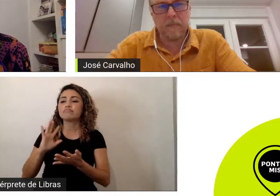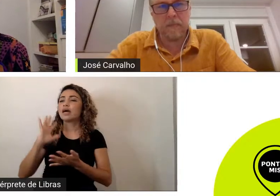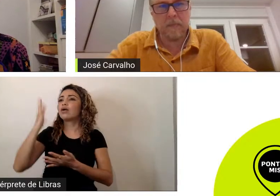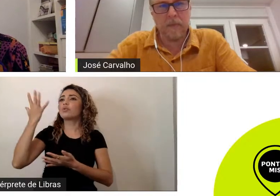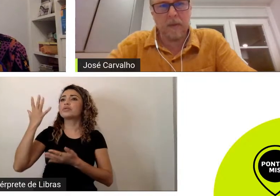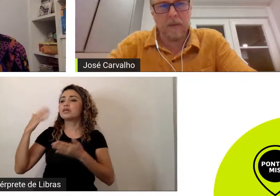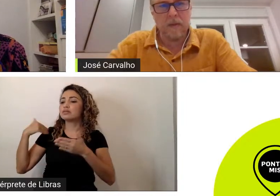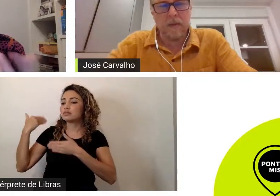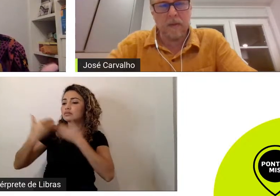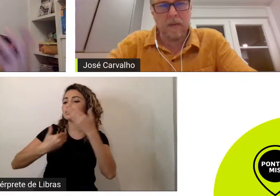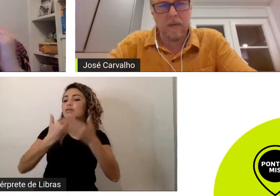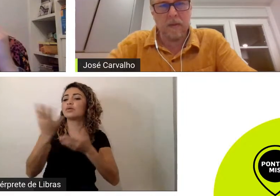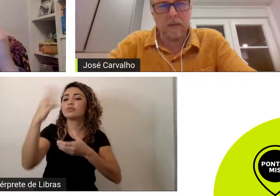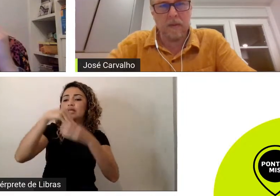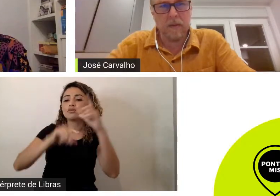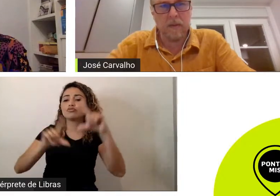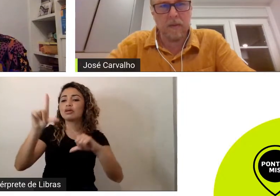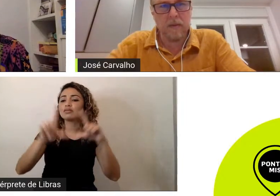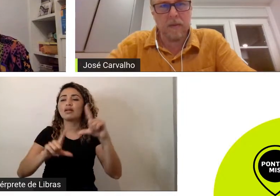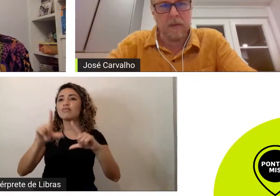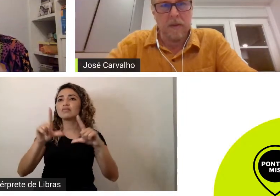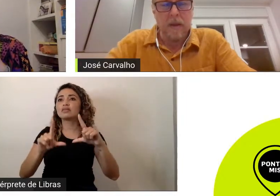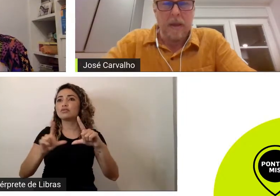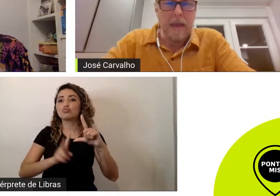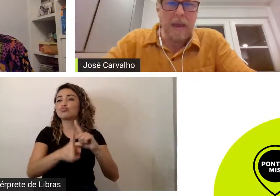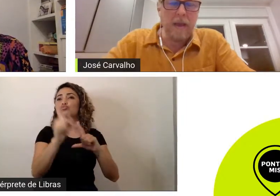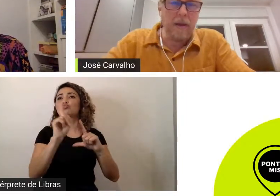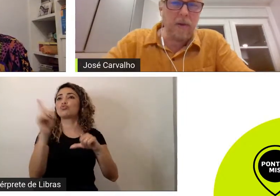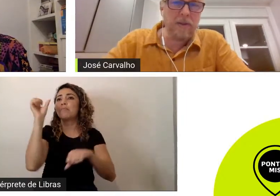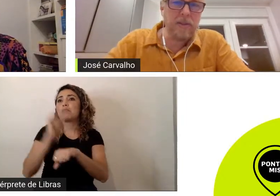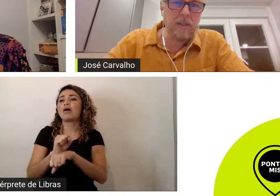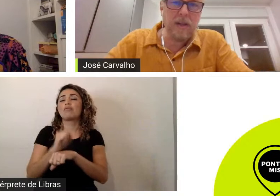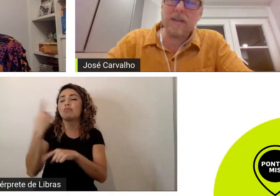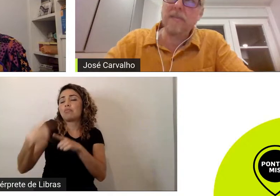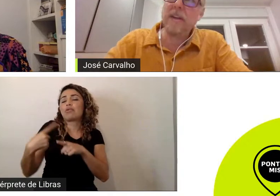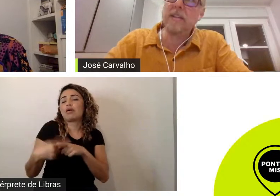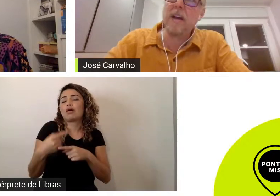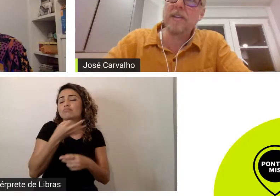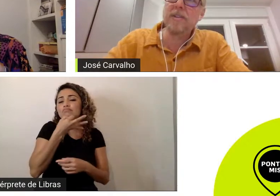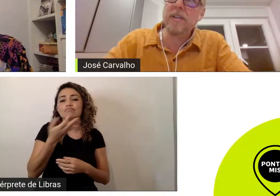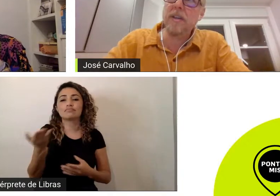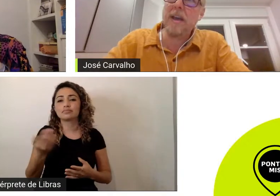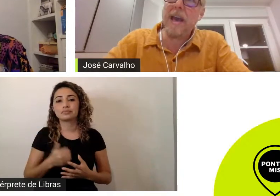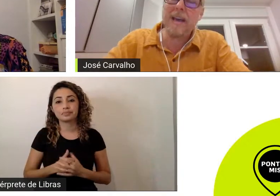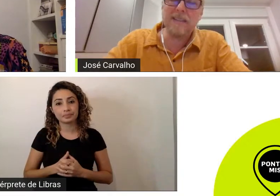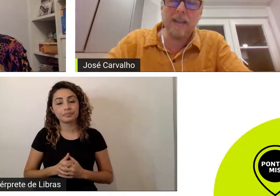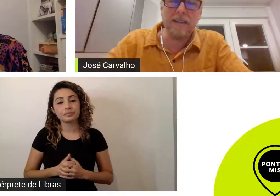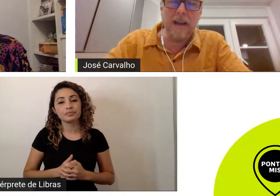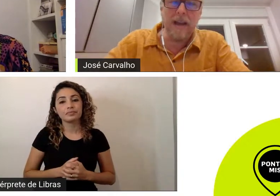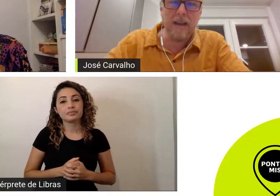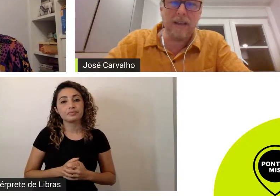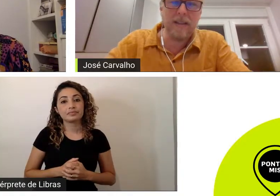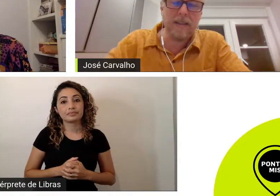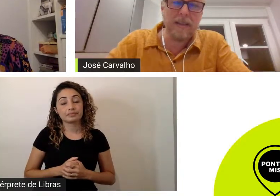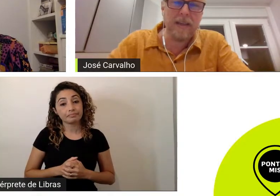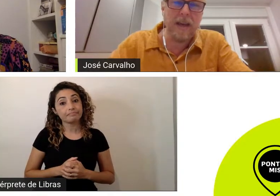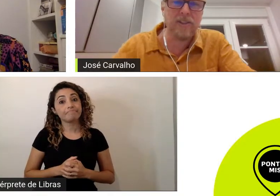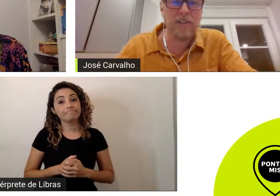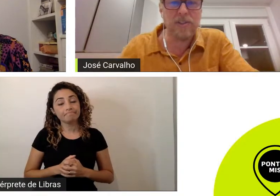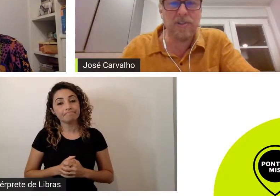da televisão e por que que ele desapareceu eu acho que na verdade essa ideia